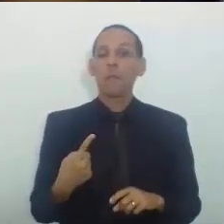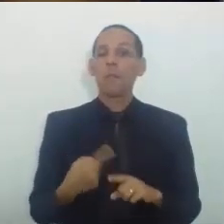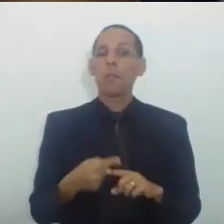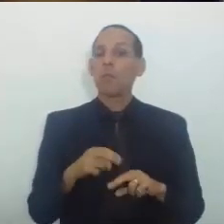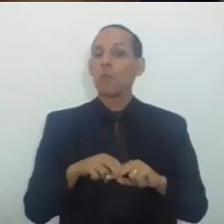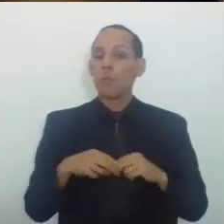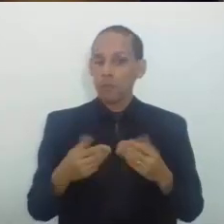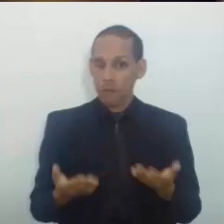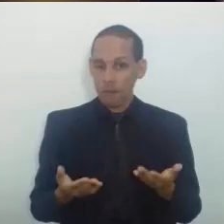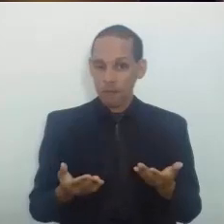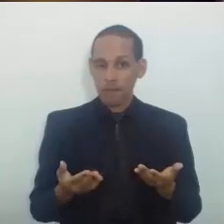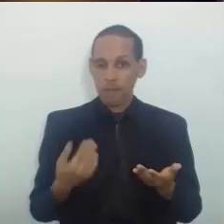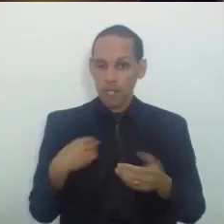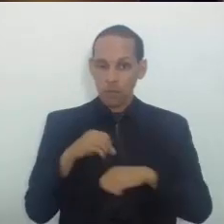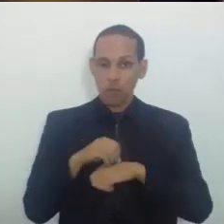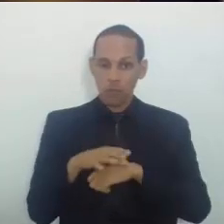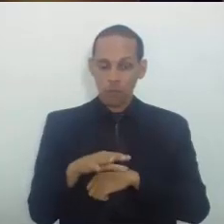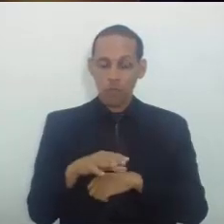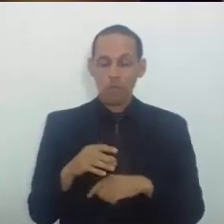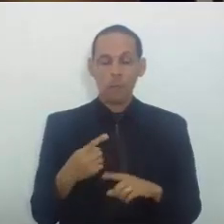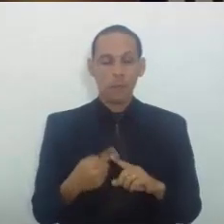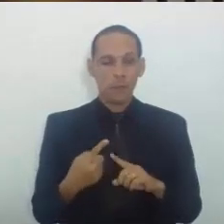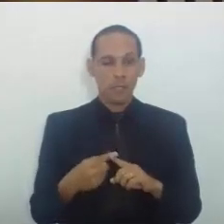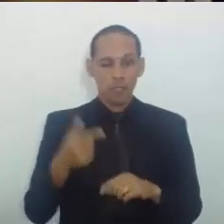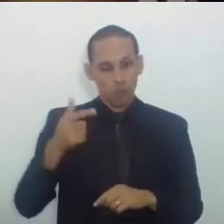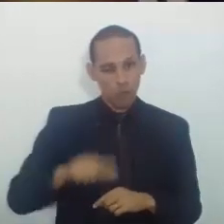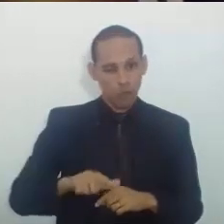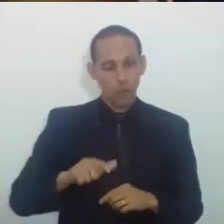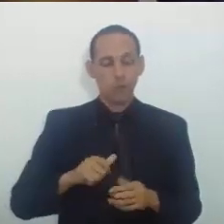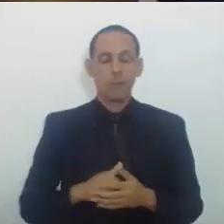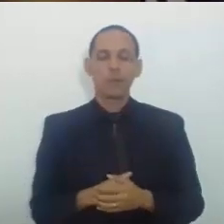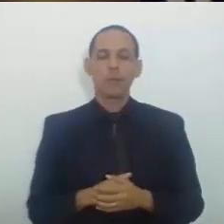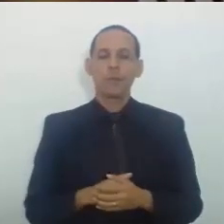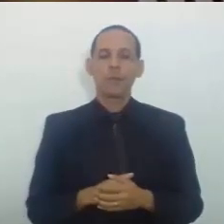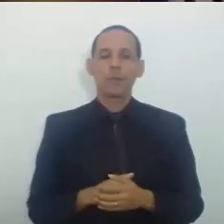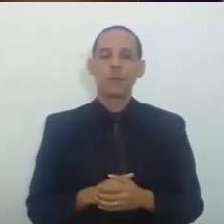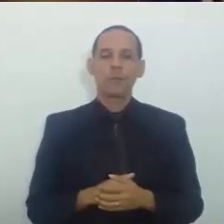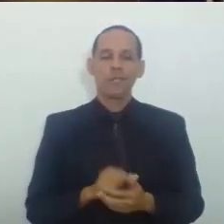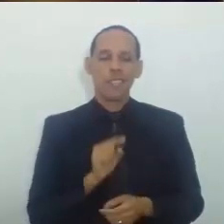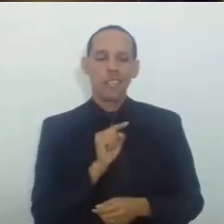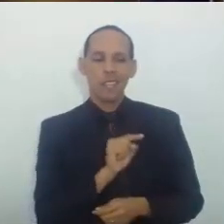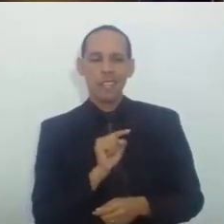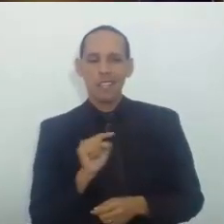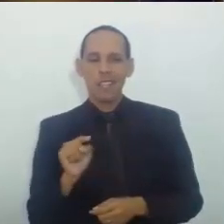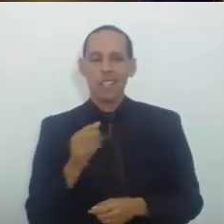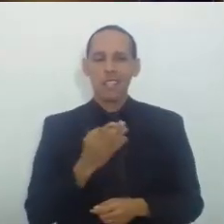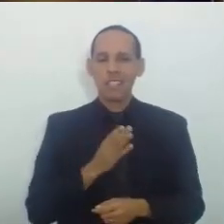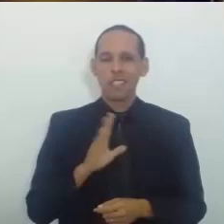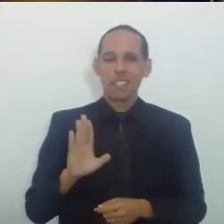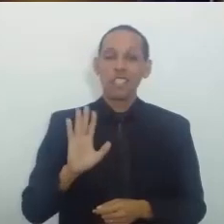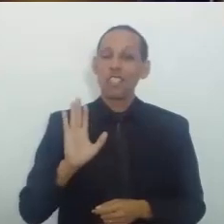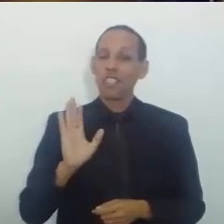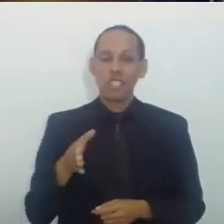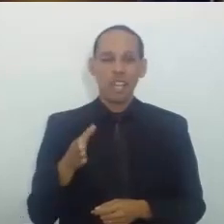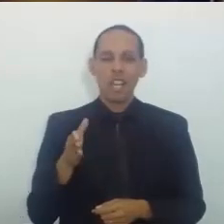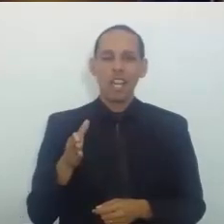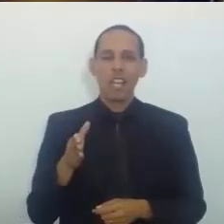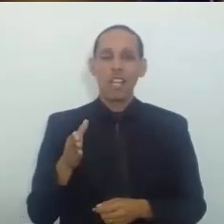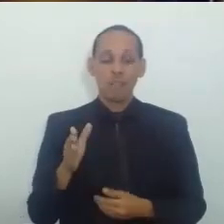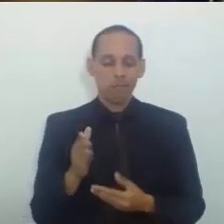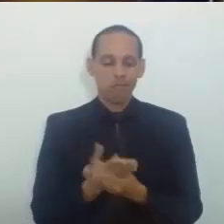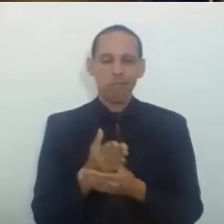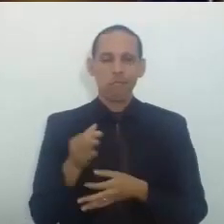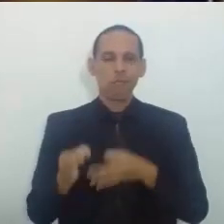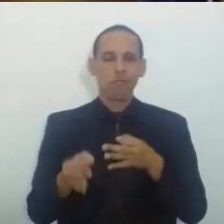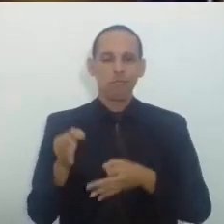estou sugerindo Essa modelação Vou repetir Porque os candidatos Acreditaram na justiça Estão fazendo o